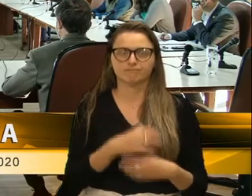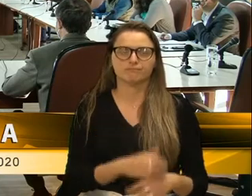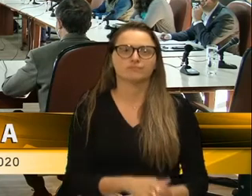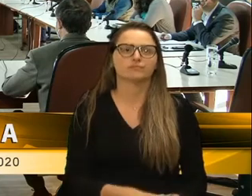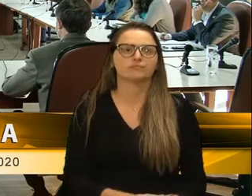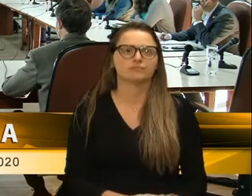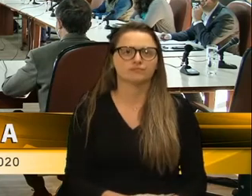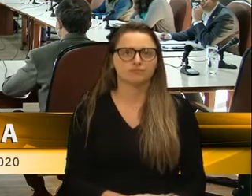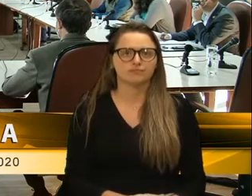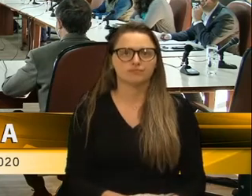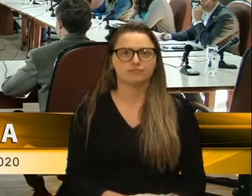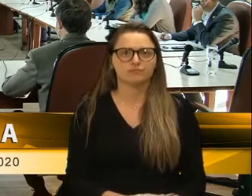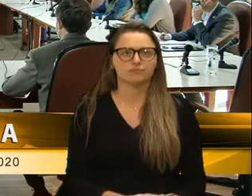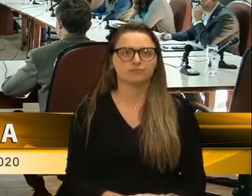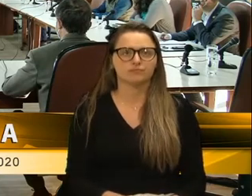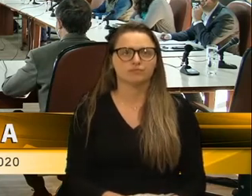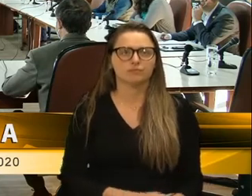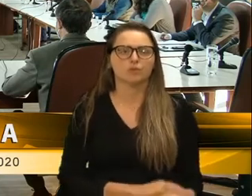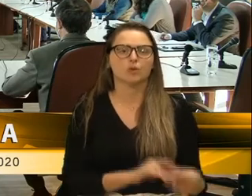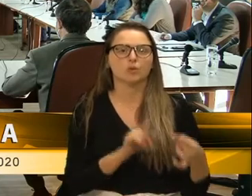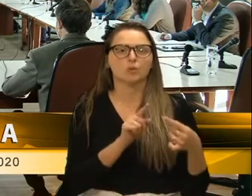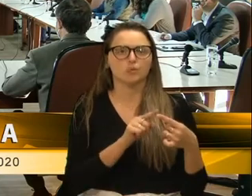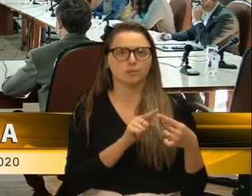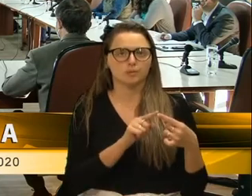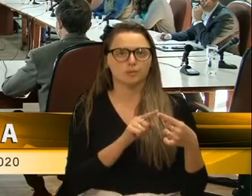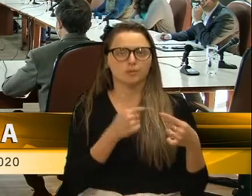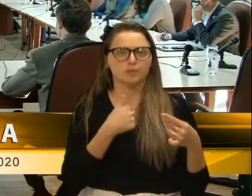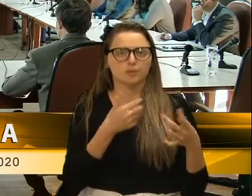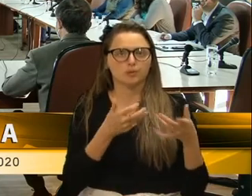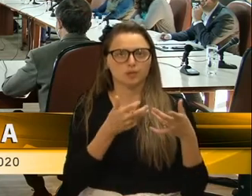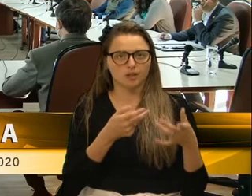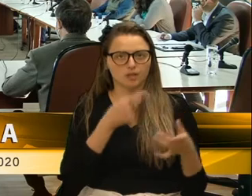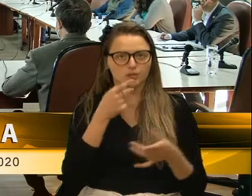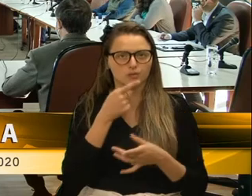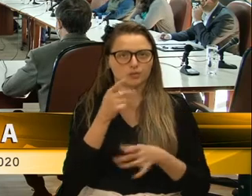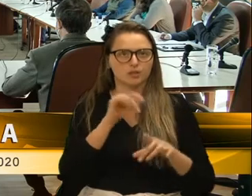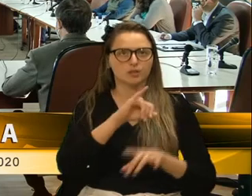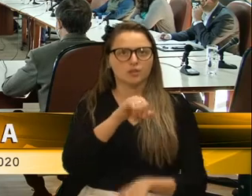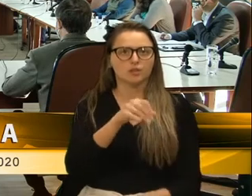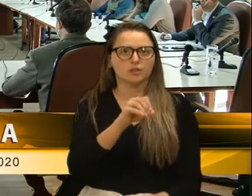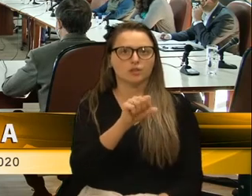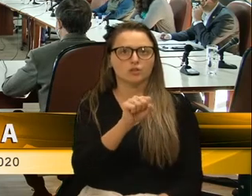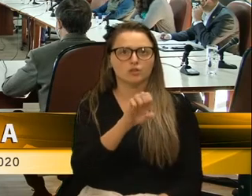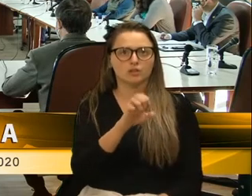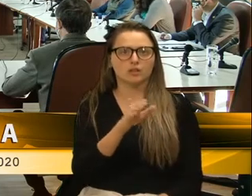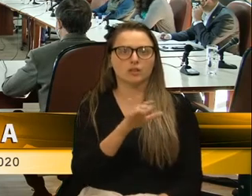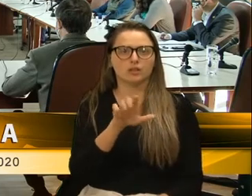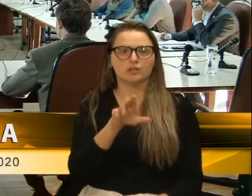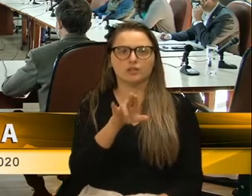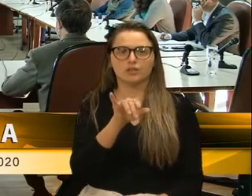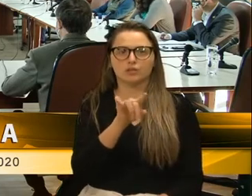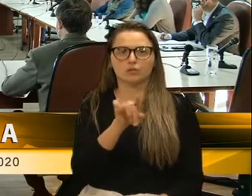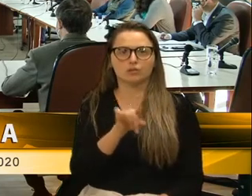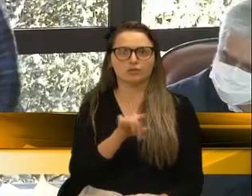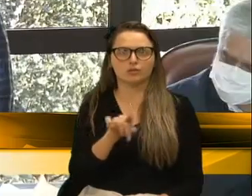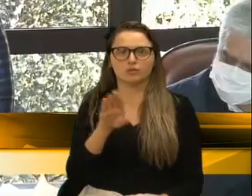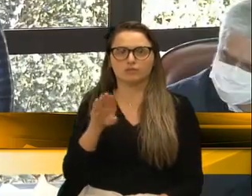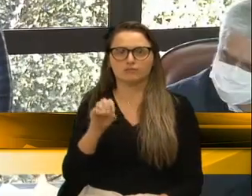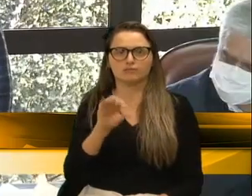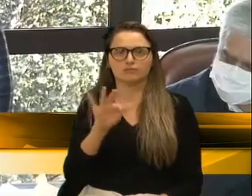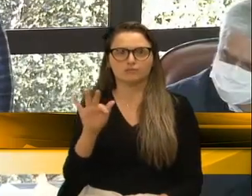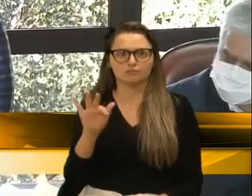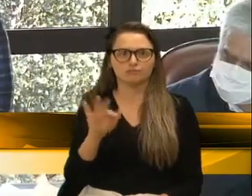o primeiro deles, colega vereador, quero falar também de José Luiz Boff, que foi morto, então mais um que foi